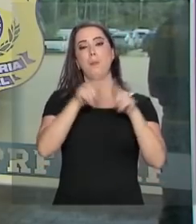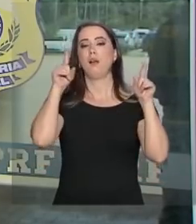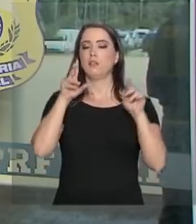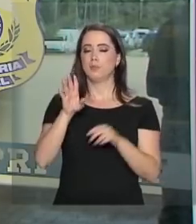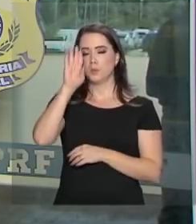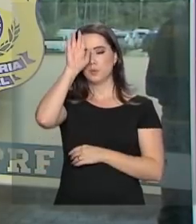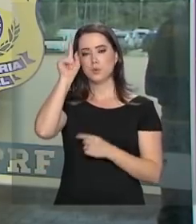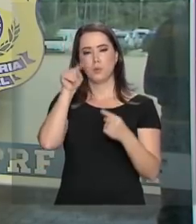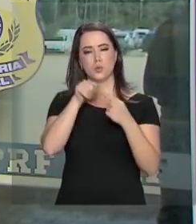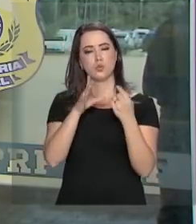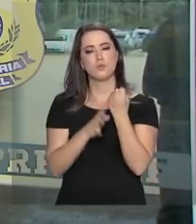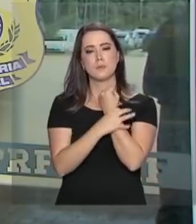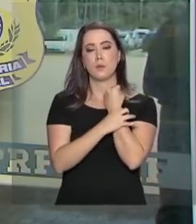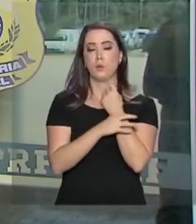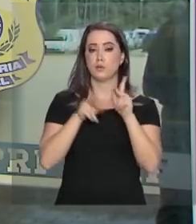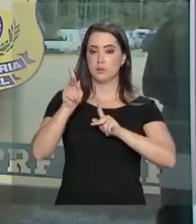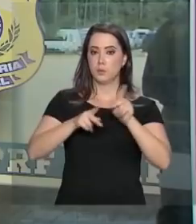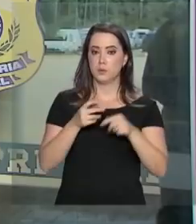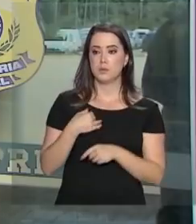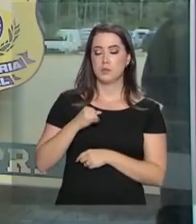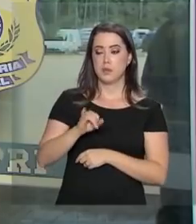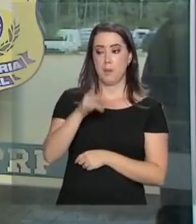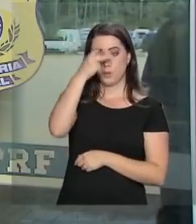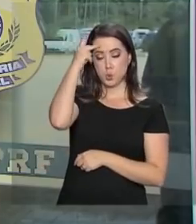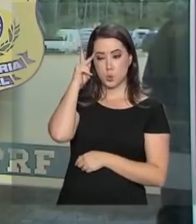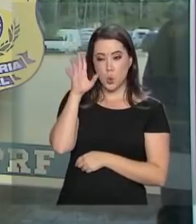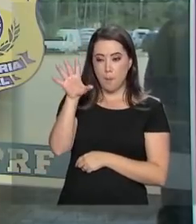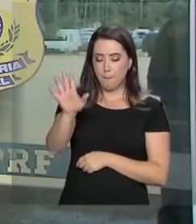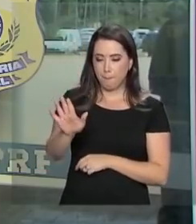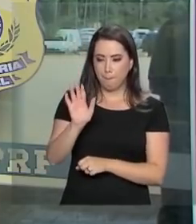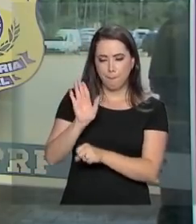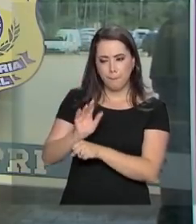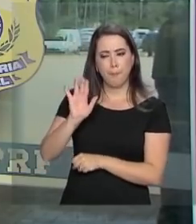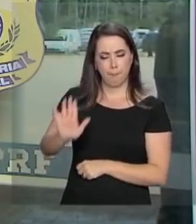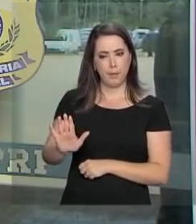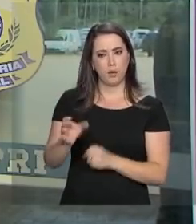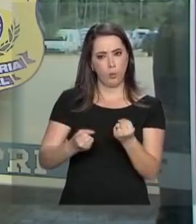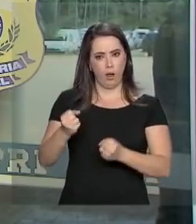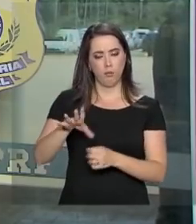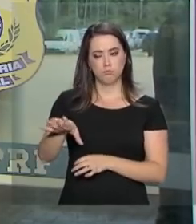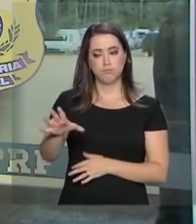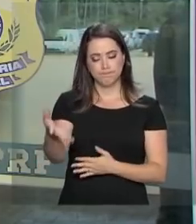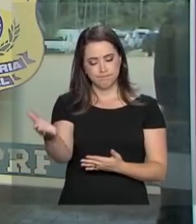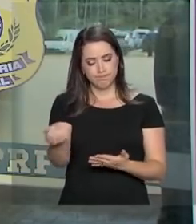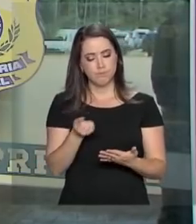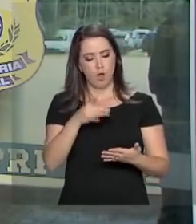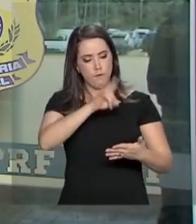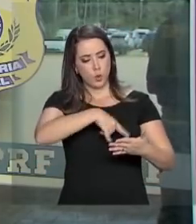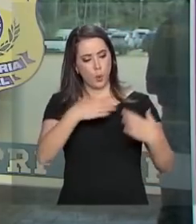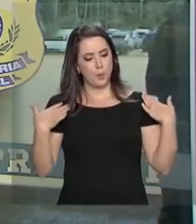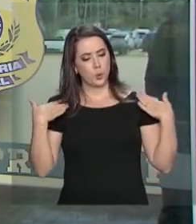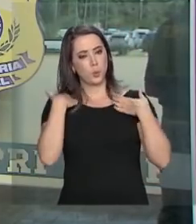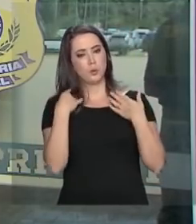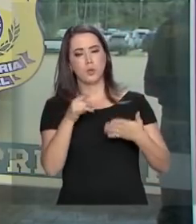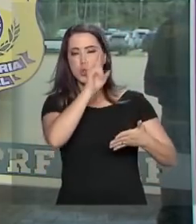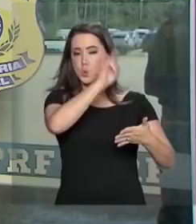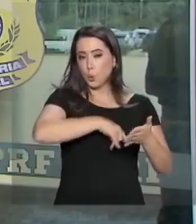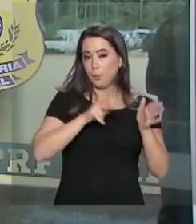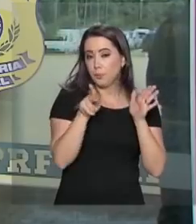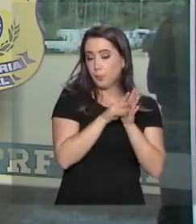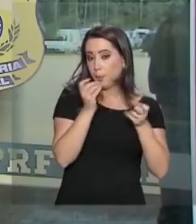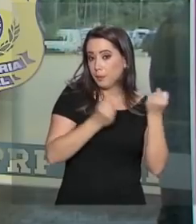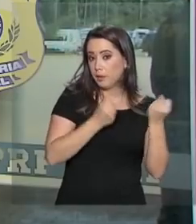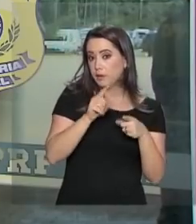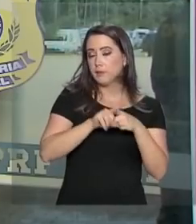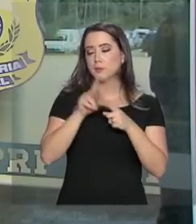pela segurança pública. No momento em um policial aborda um veículo, ele checa não só a habilitação do motorista, o documento do veículo,